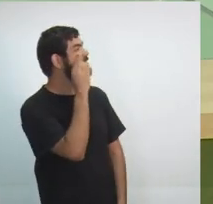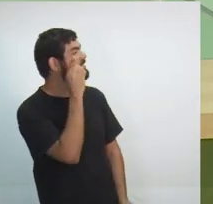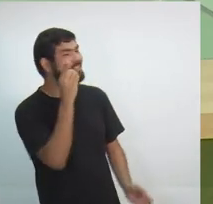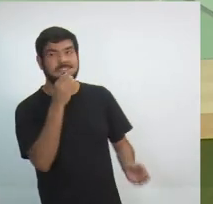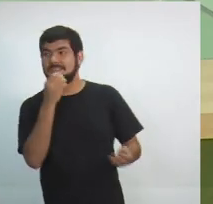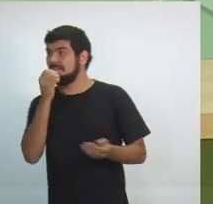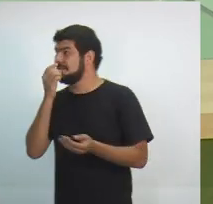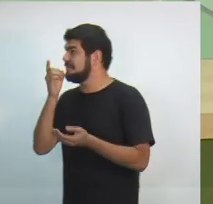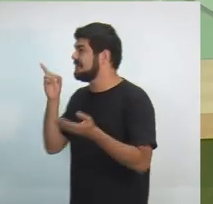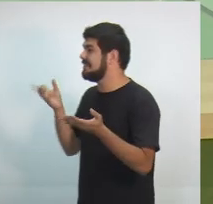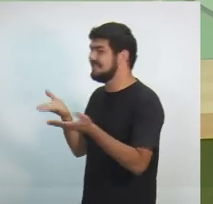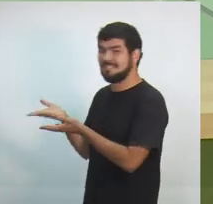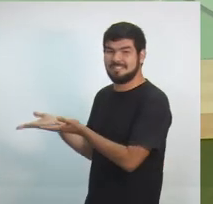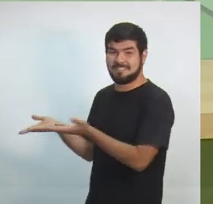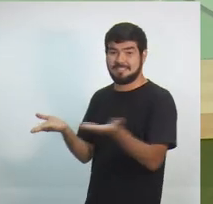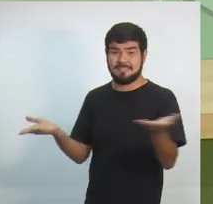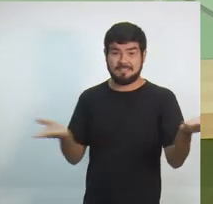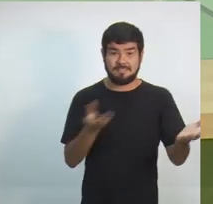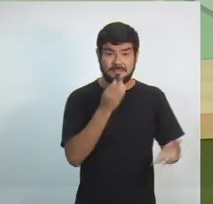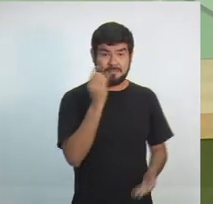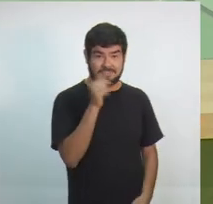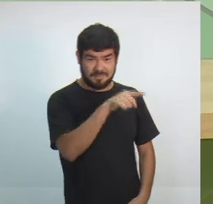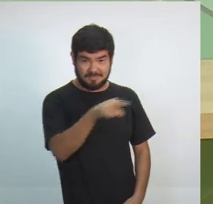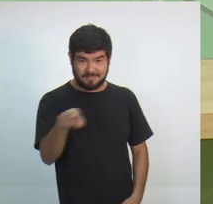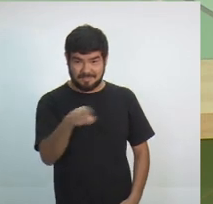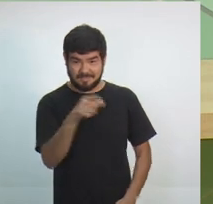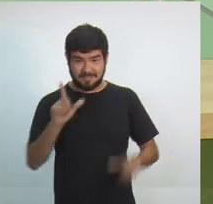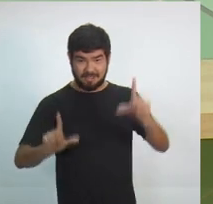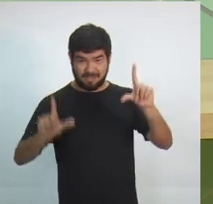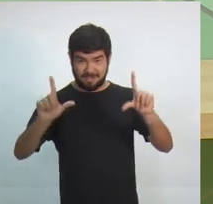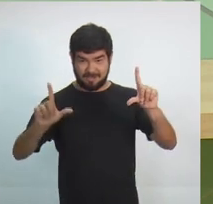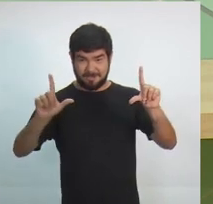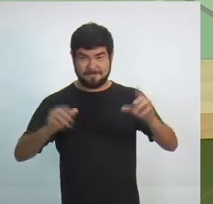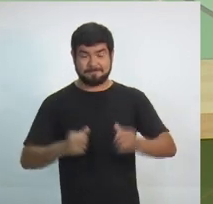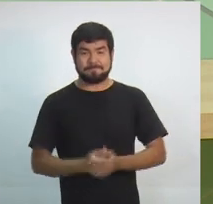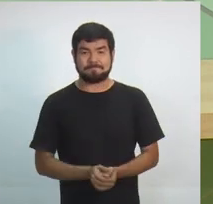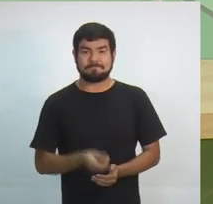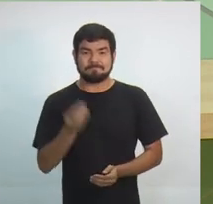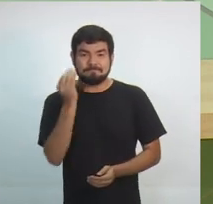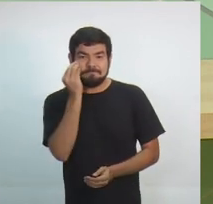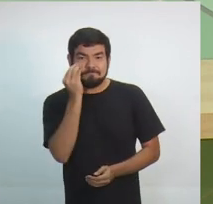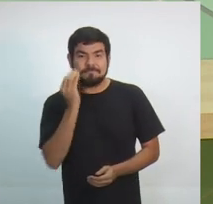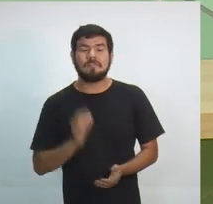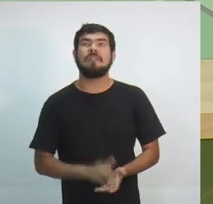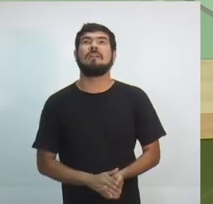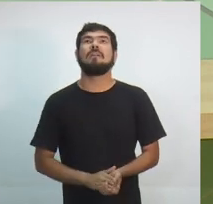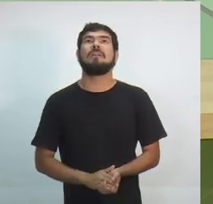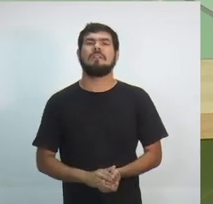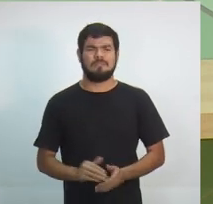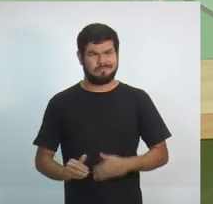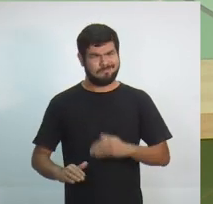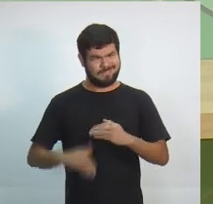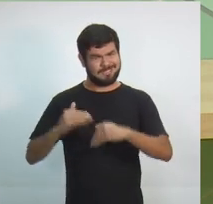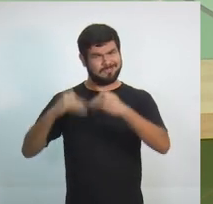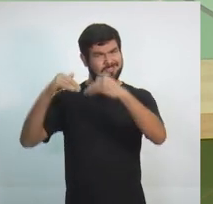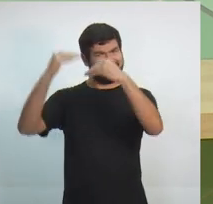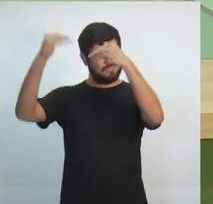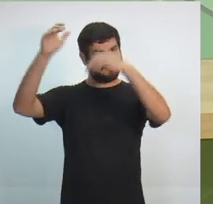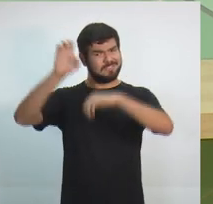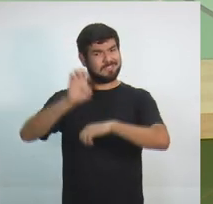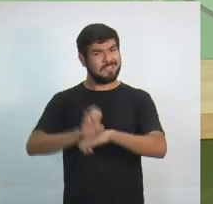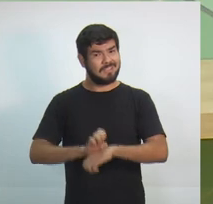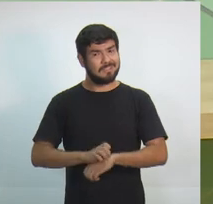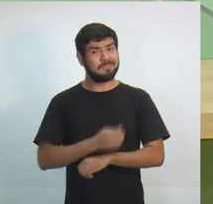candidatos. Bom dia a você que nos assiste. O desenvolvimento do Estado, ele passa por três pilares.